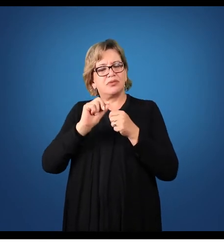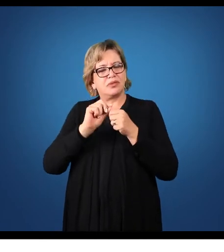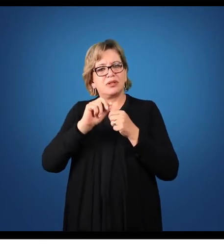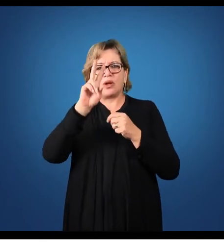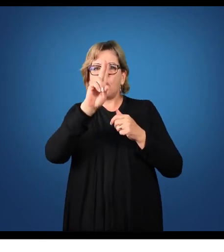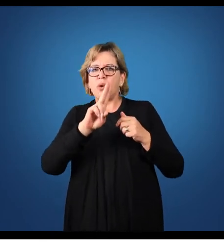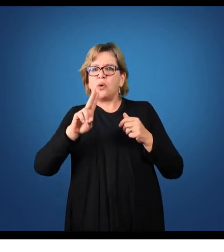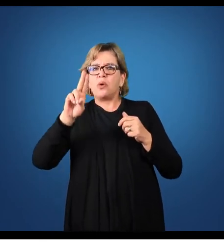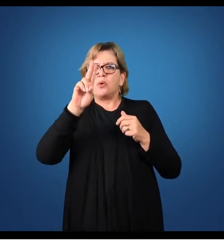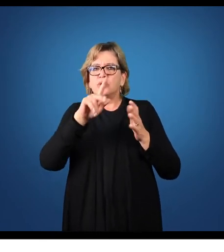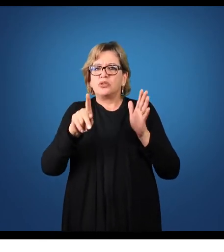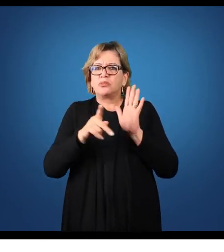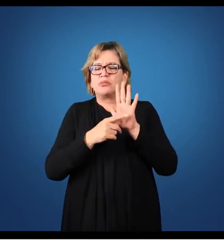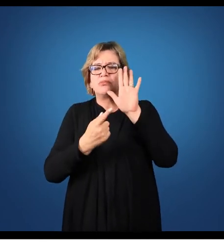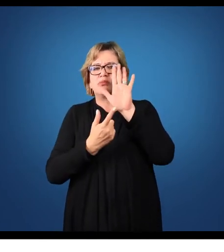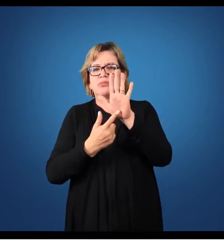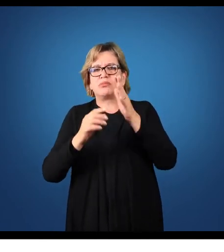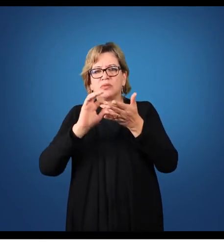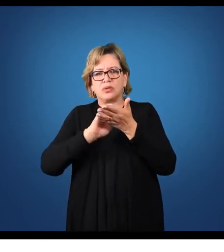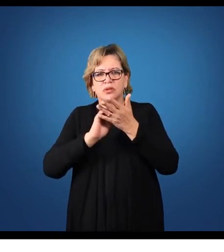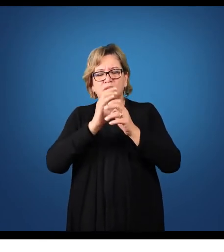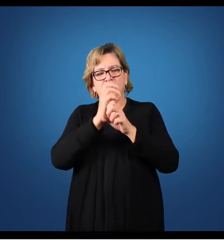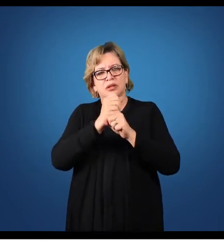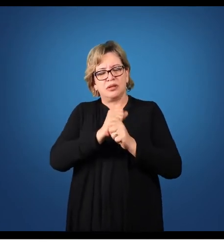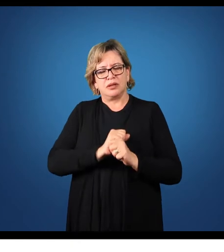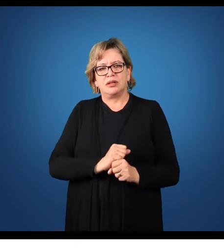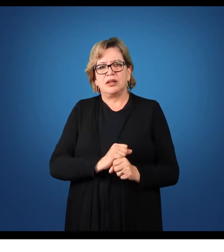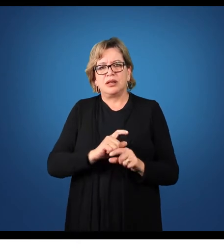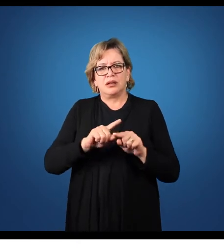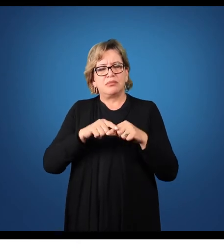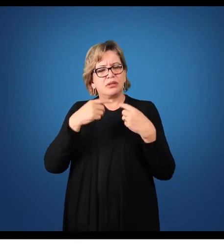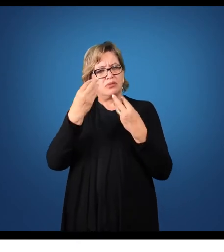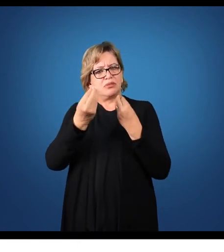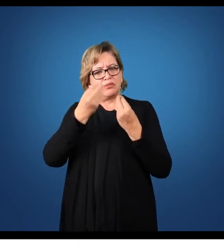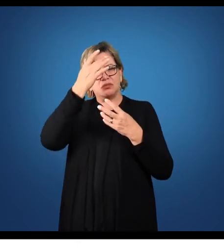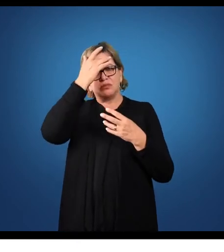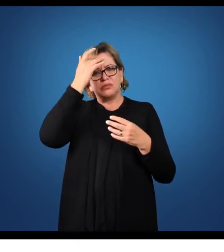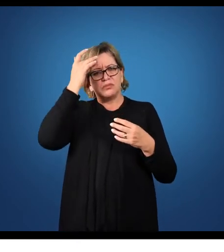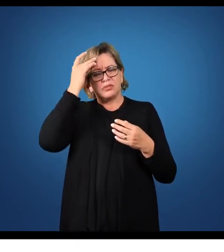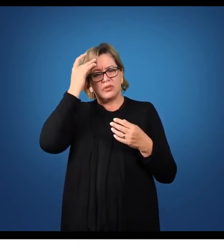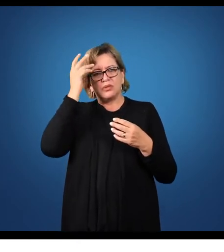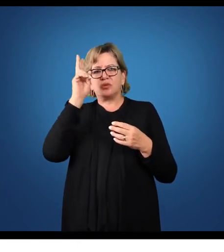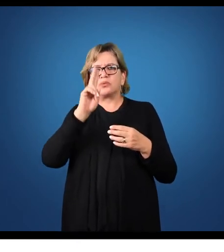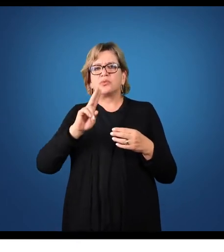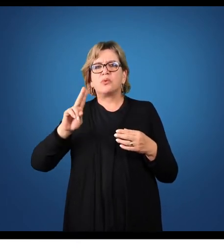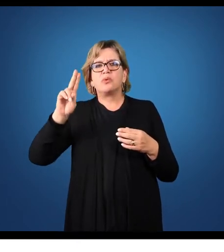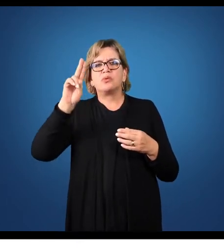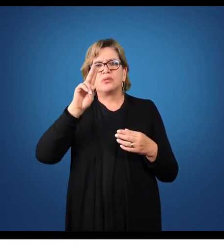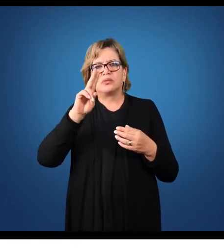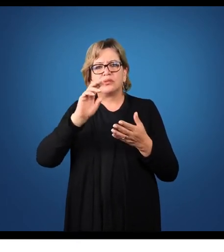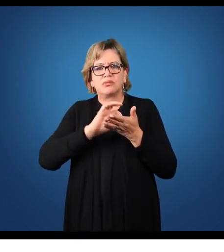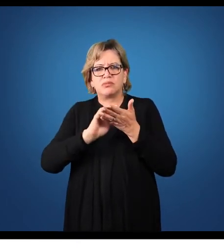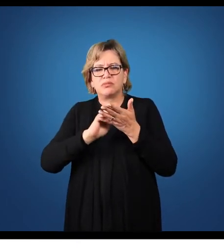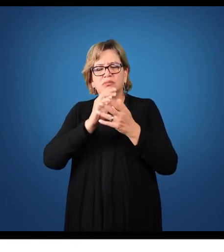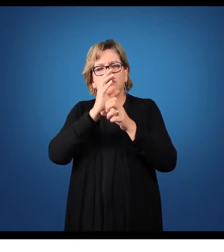uso dessa informação. Mas como que essas pessoas, esses usuários fazem uso das informações?